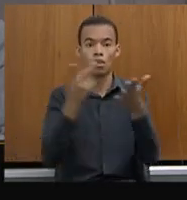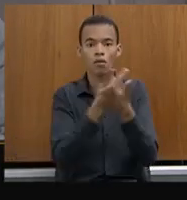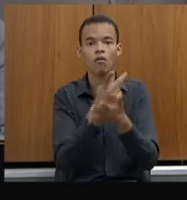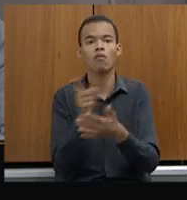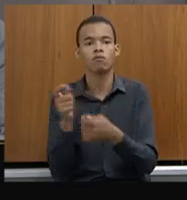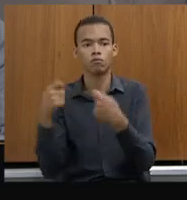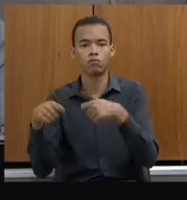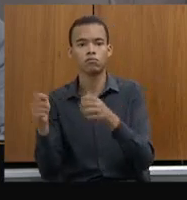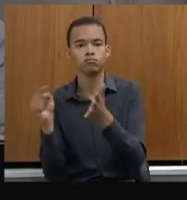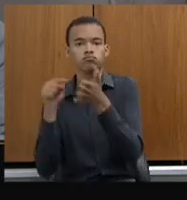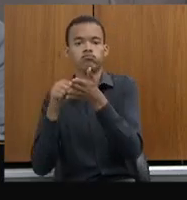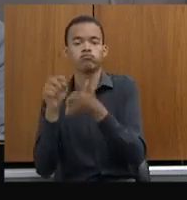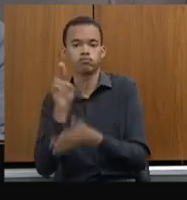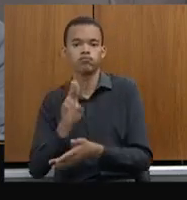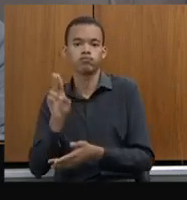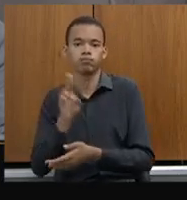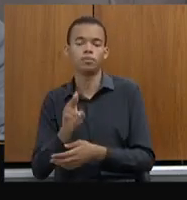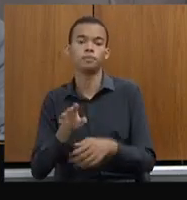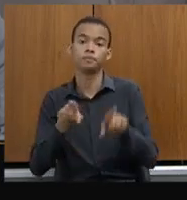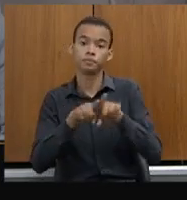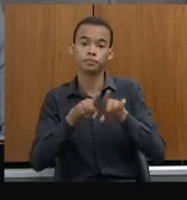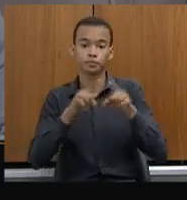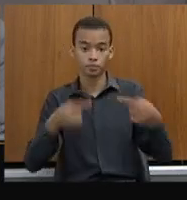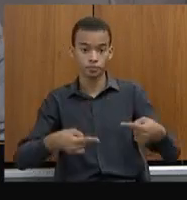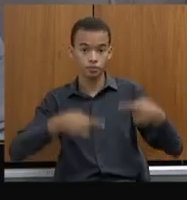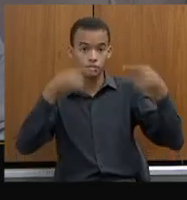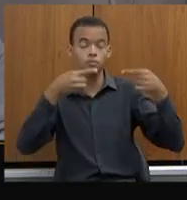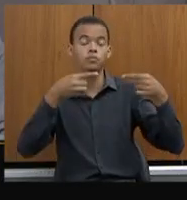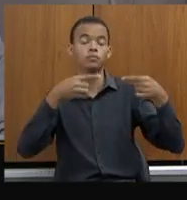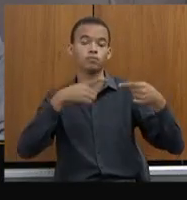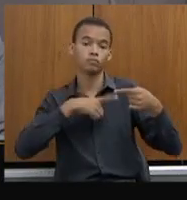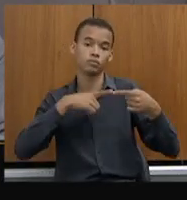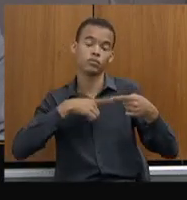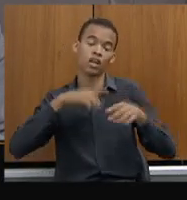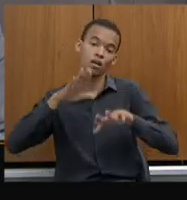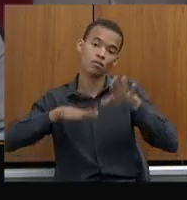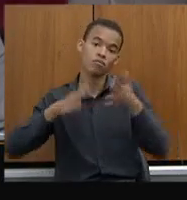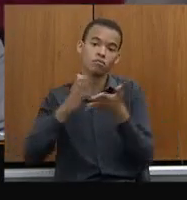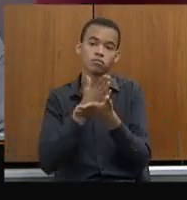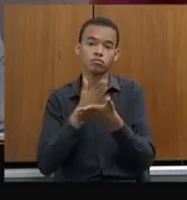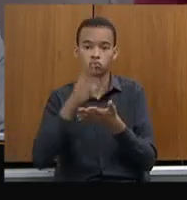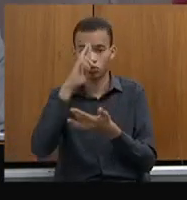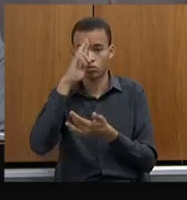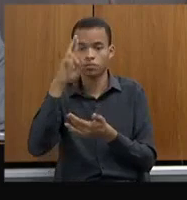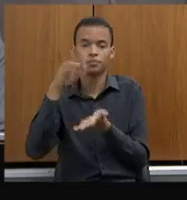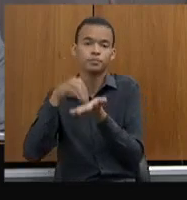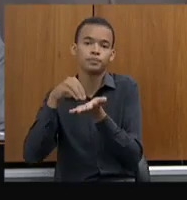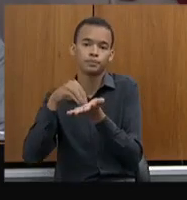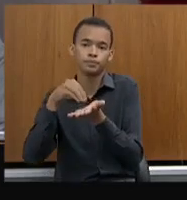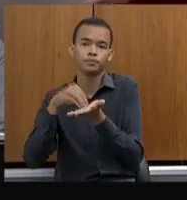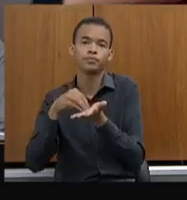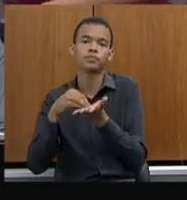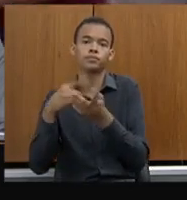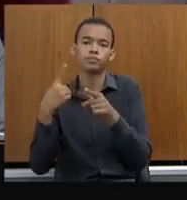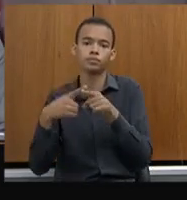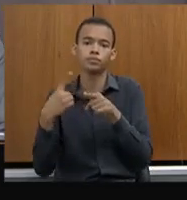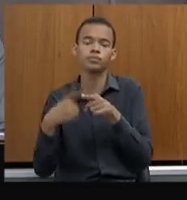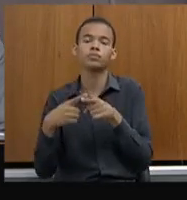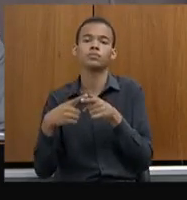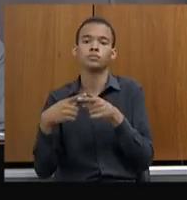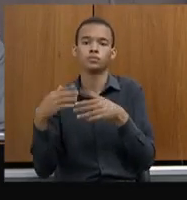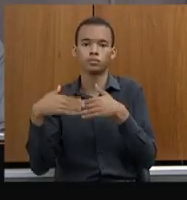Outro desafio, falta de efetivo em algumas unidades na ponta, que a gente acredita que isso será